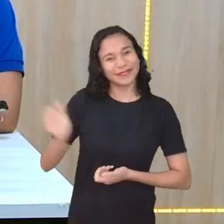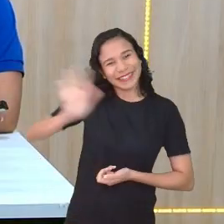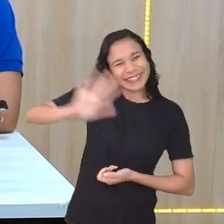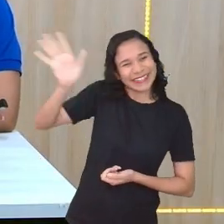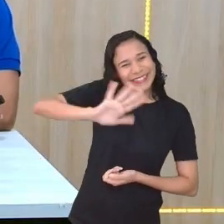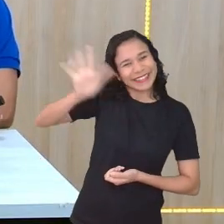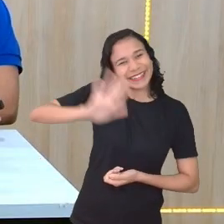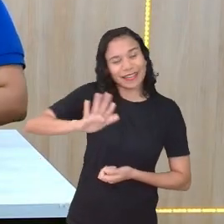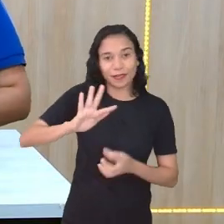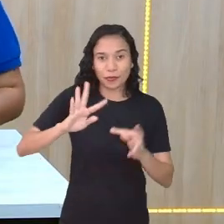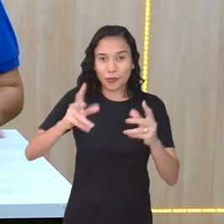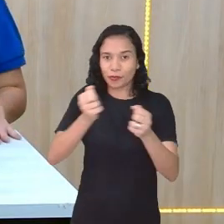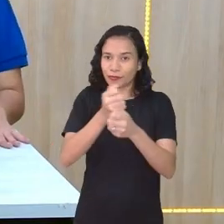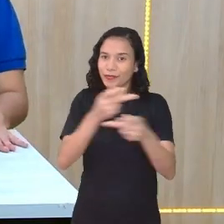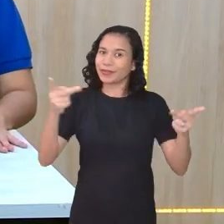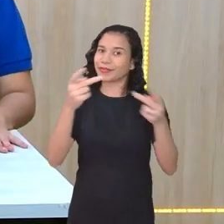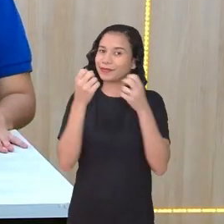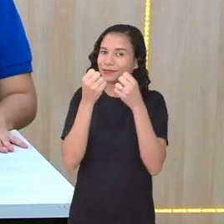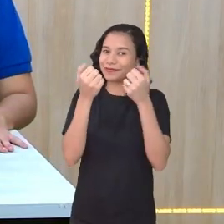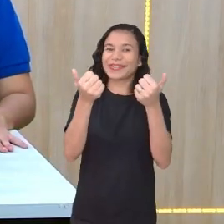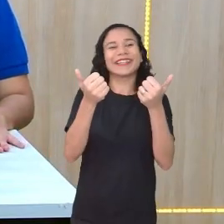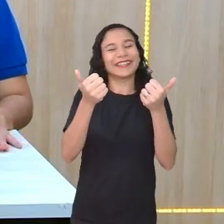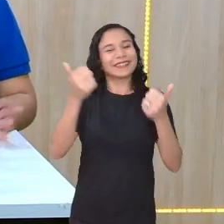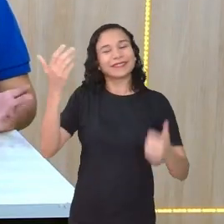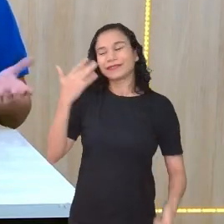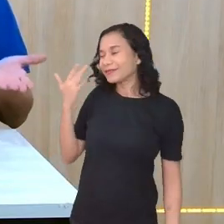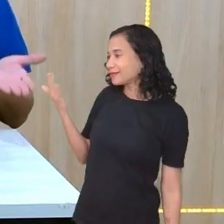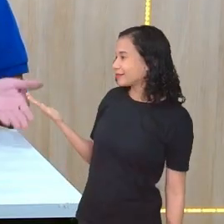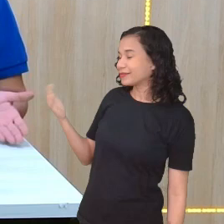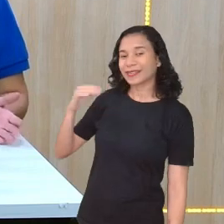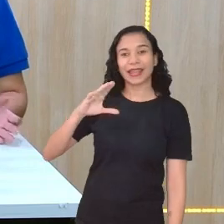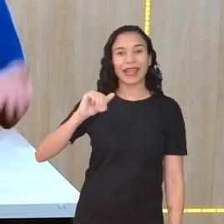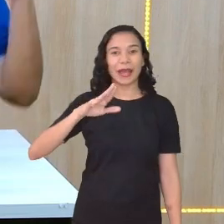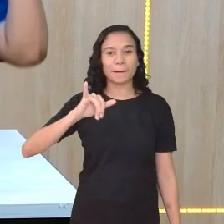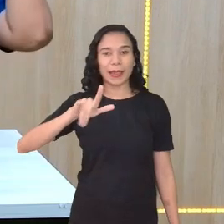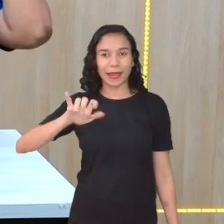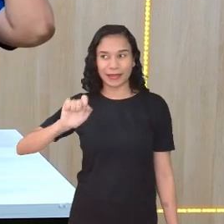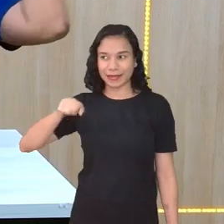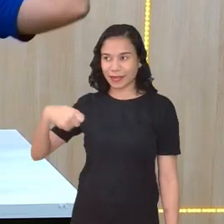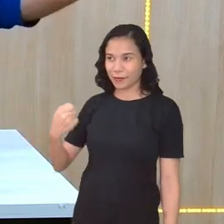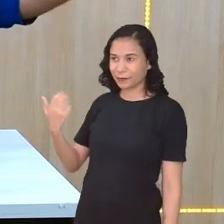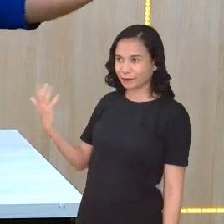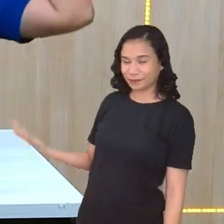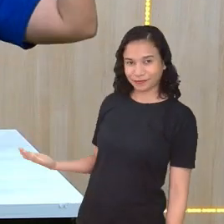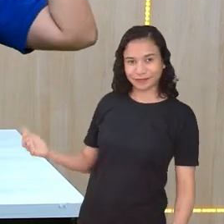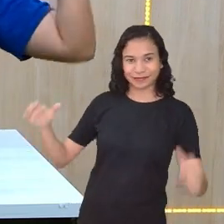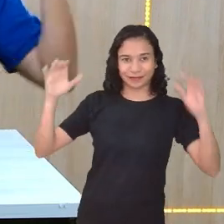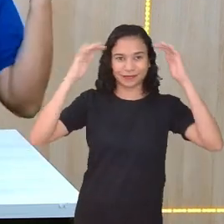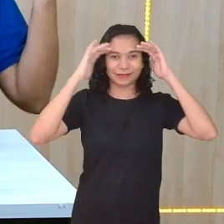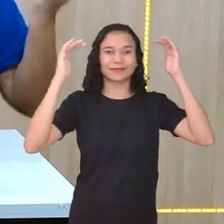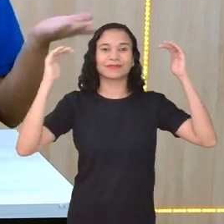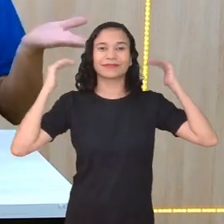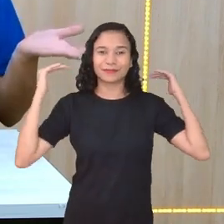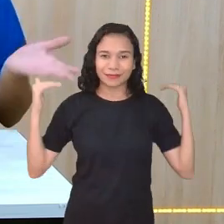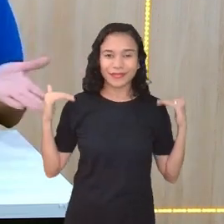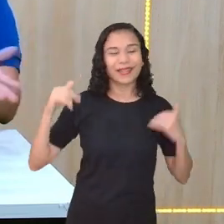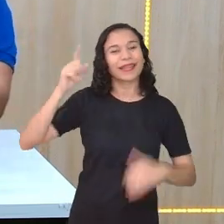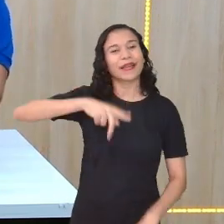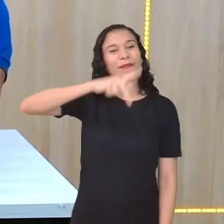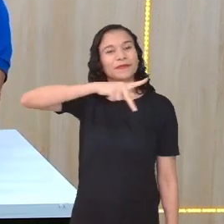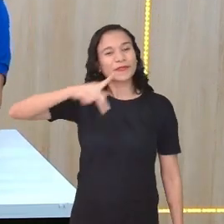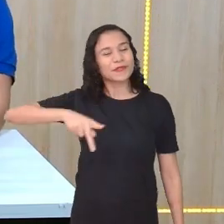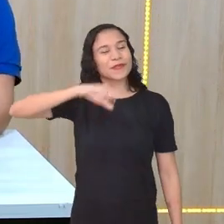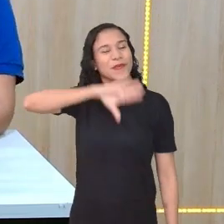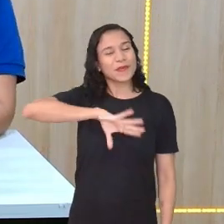Olá, meninas e meninos, tudo bem? Eu sou Camille Borba, este é o meu sinal, e eu serei a professora de língua